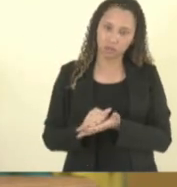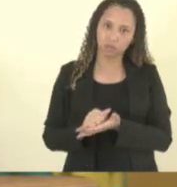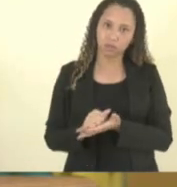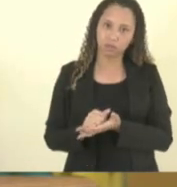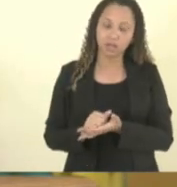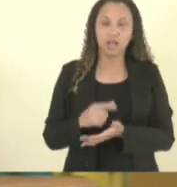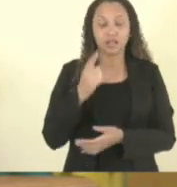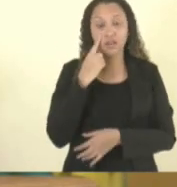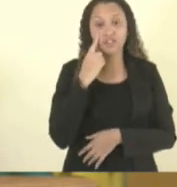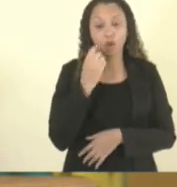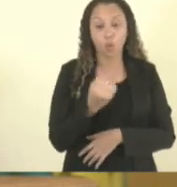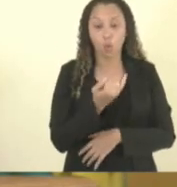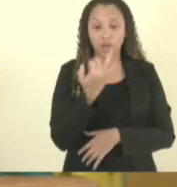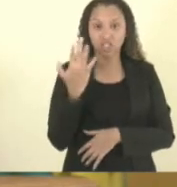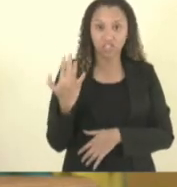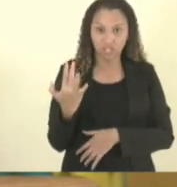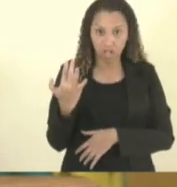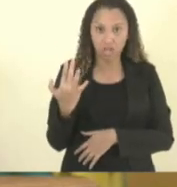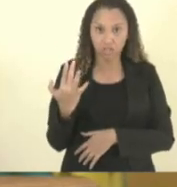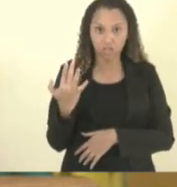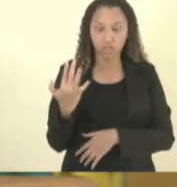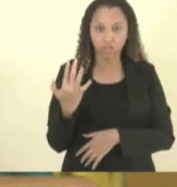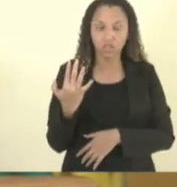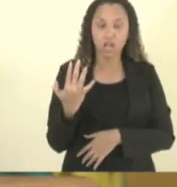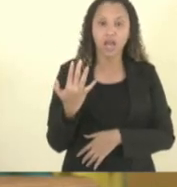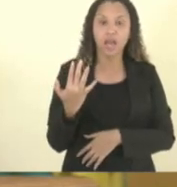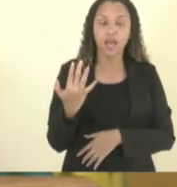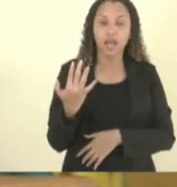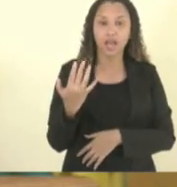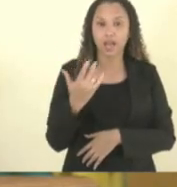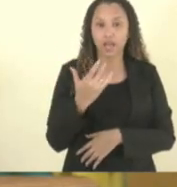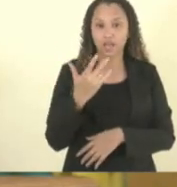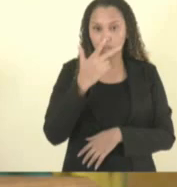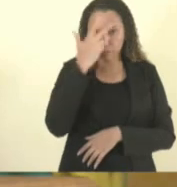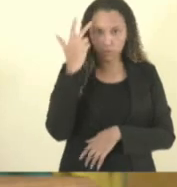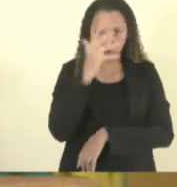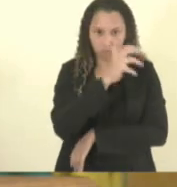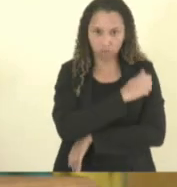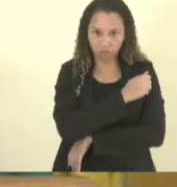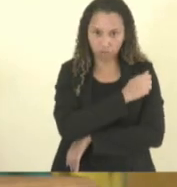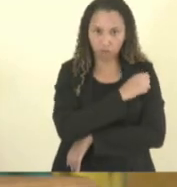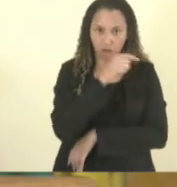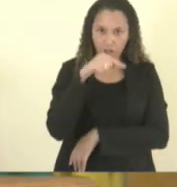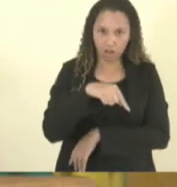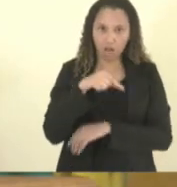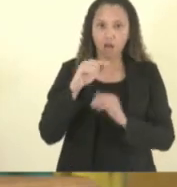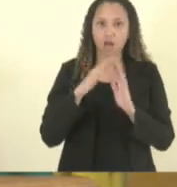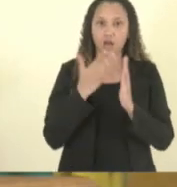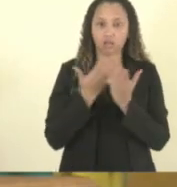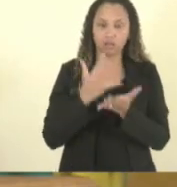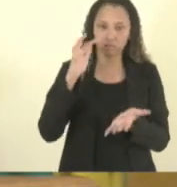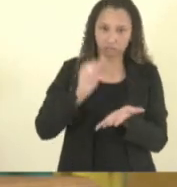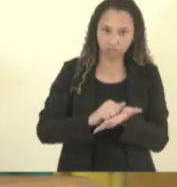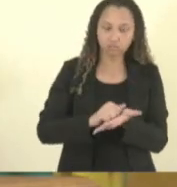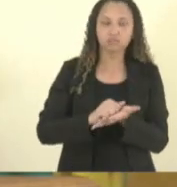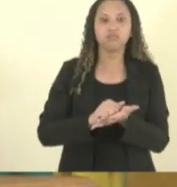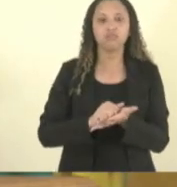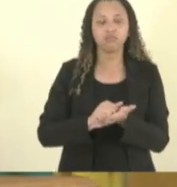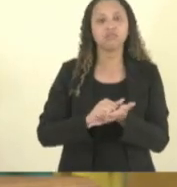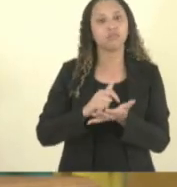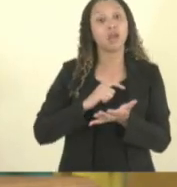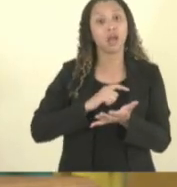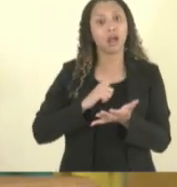o censo escolar a gente vê que a política de educação inclusiva do Espírito Santo ela é efetiva a nível